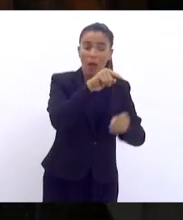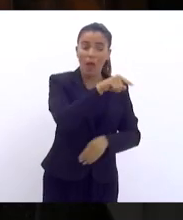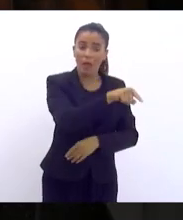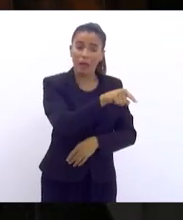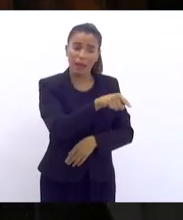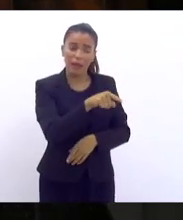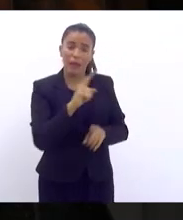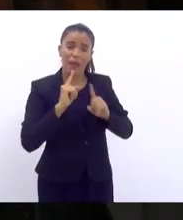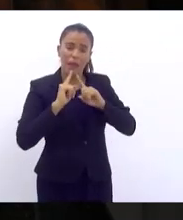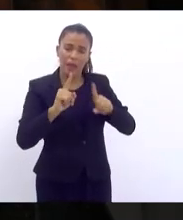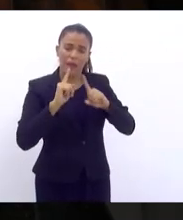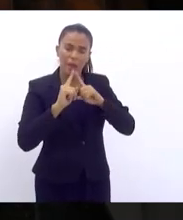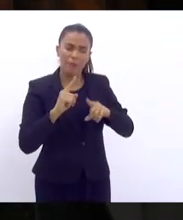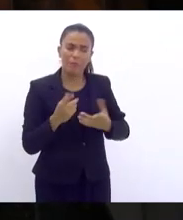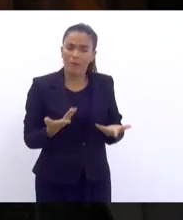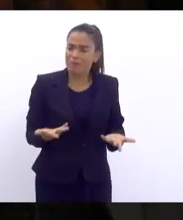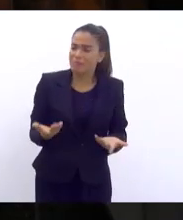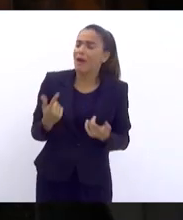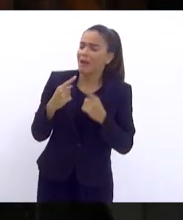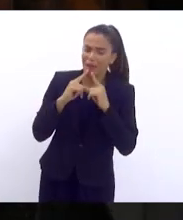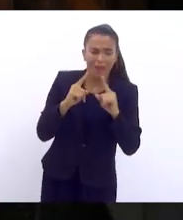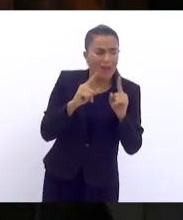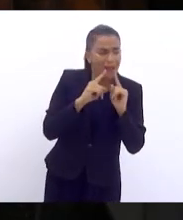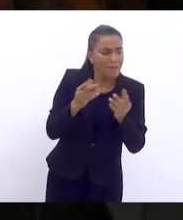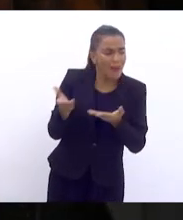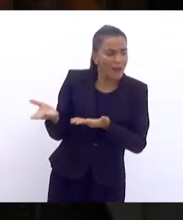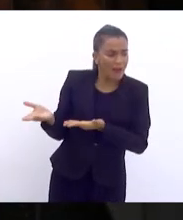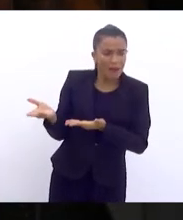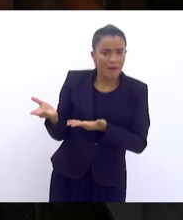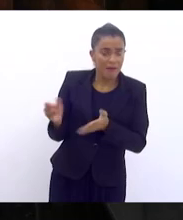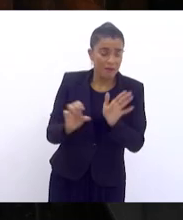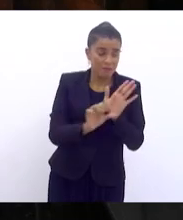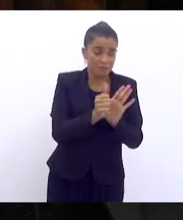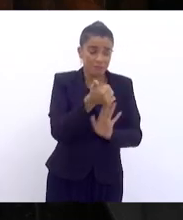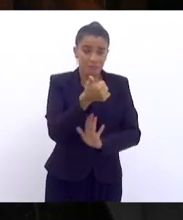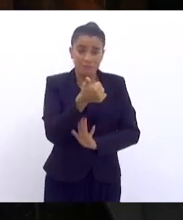eu digo, mas não há o que reclamar. Primeiro,